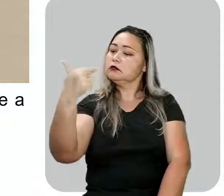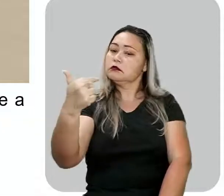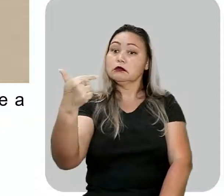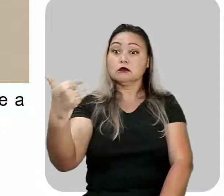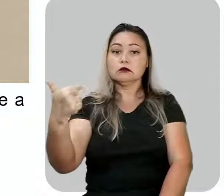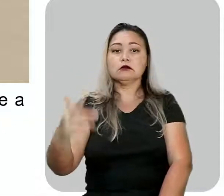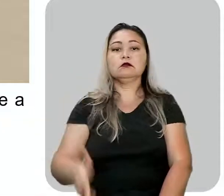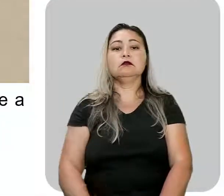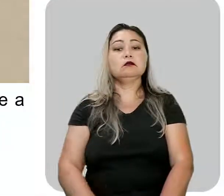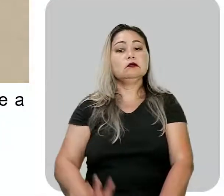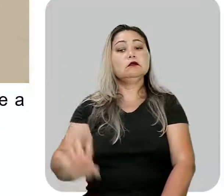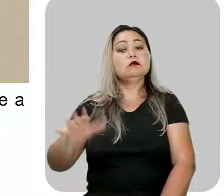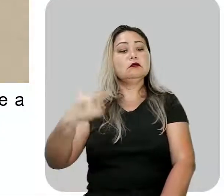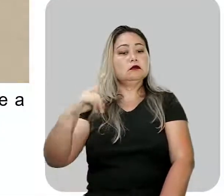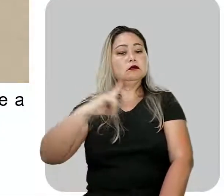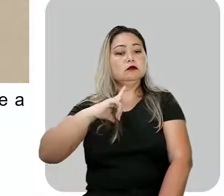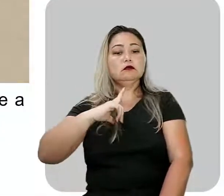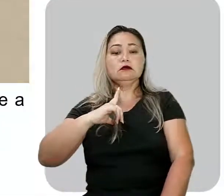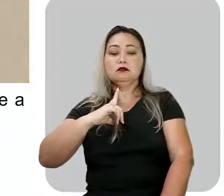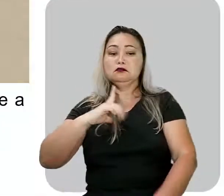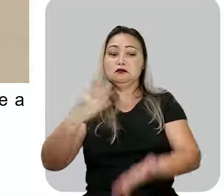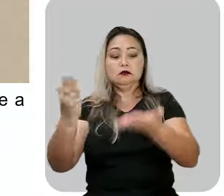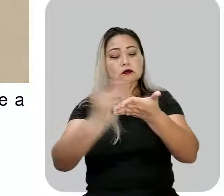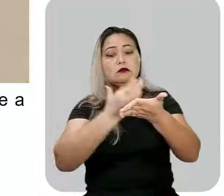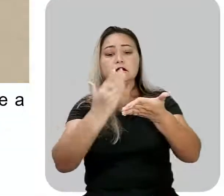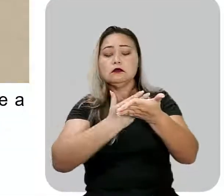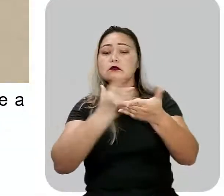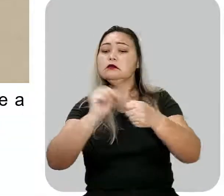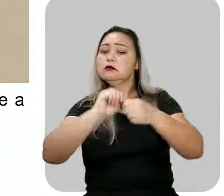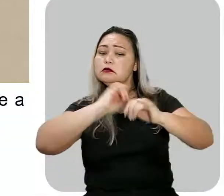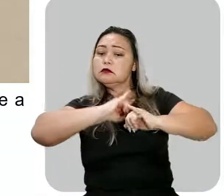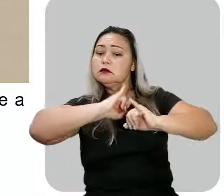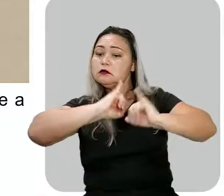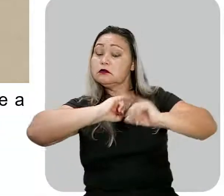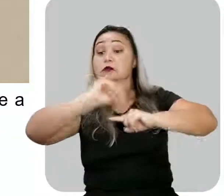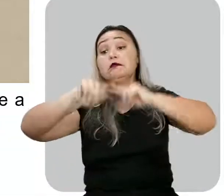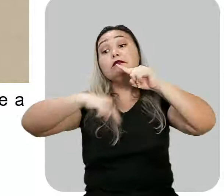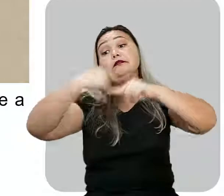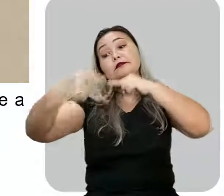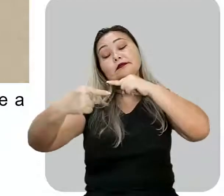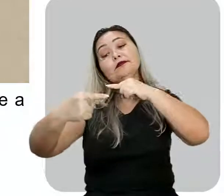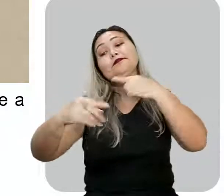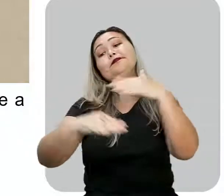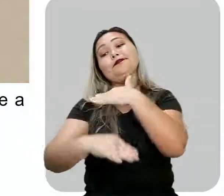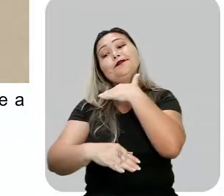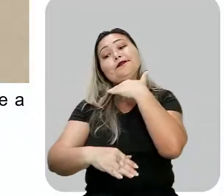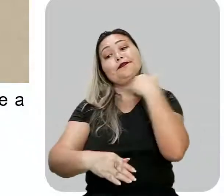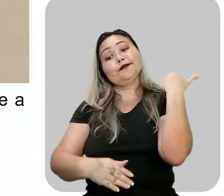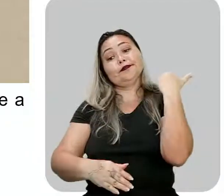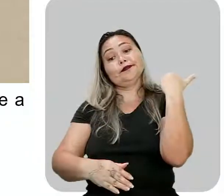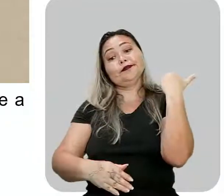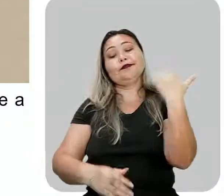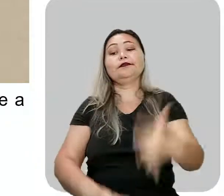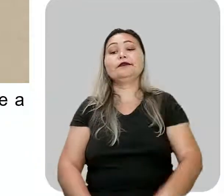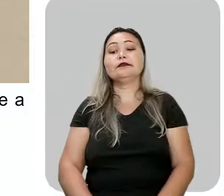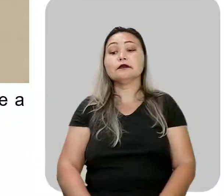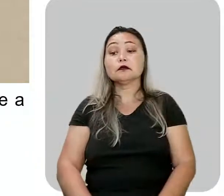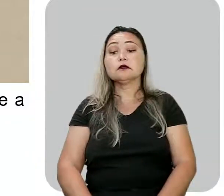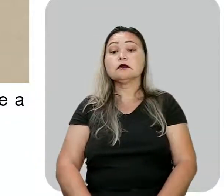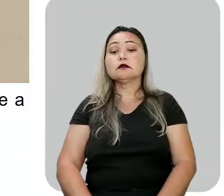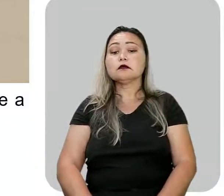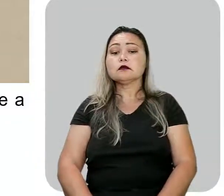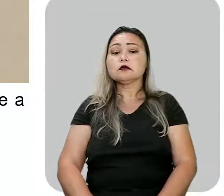1922. Teve a maioria de suas obras publicadas após a sua morte.